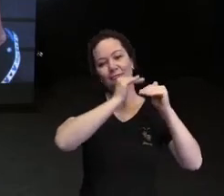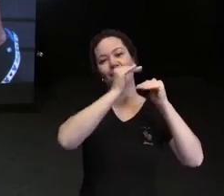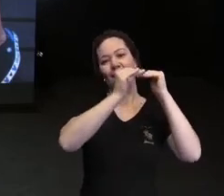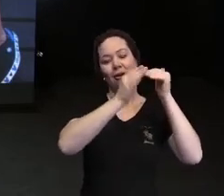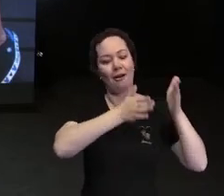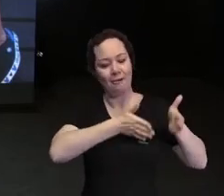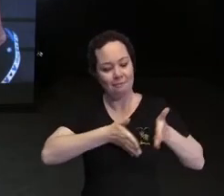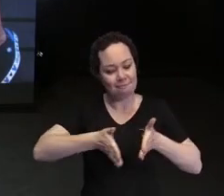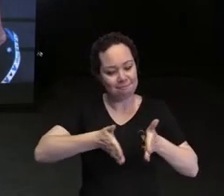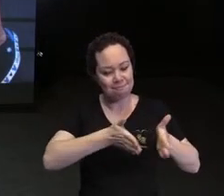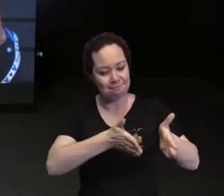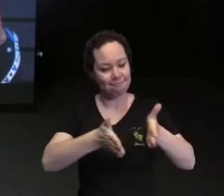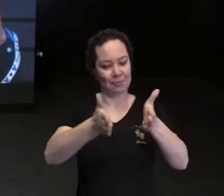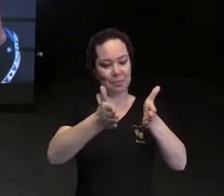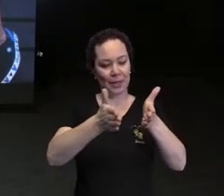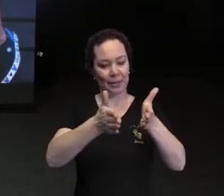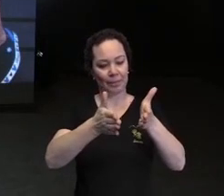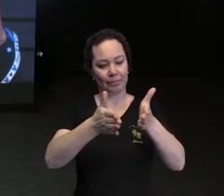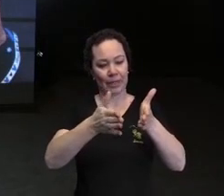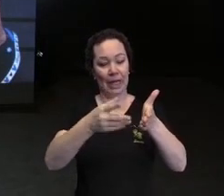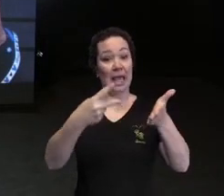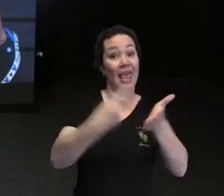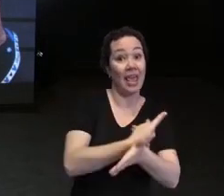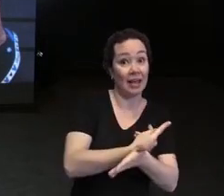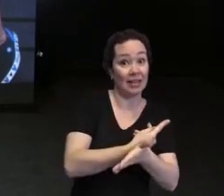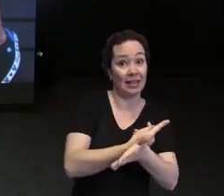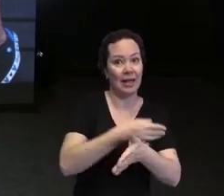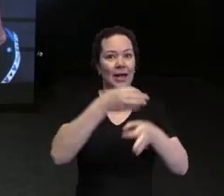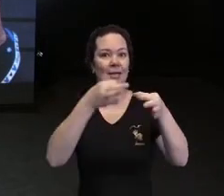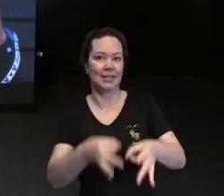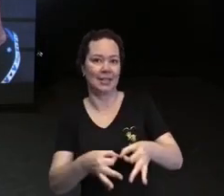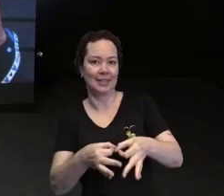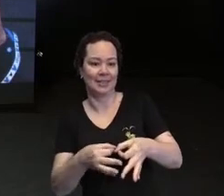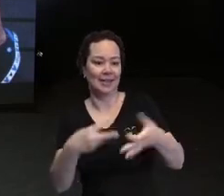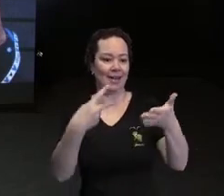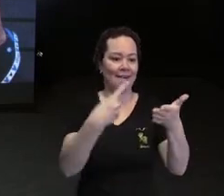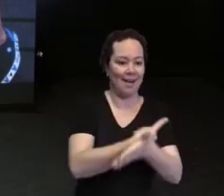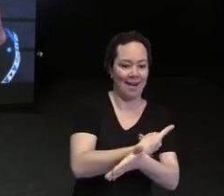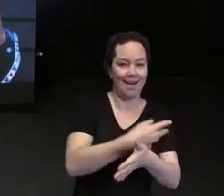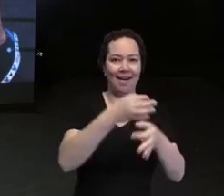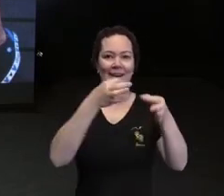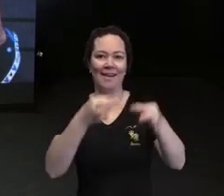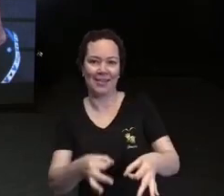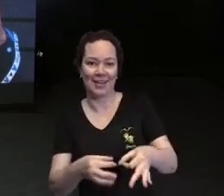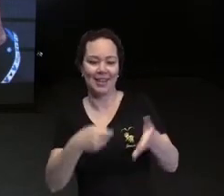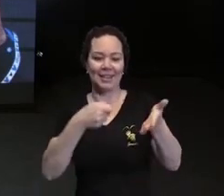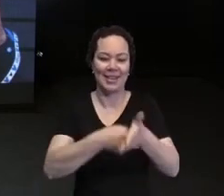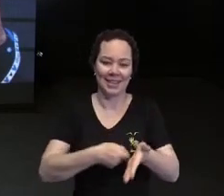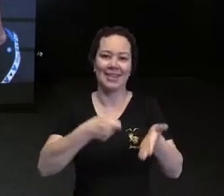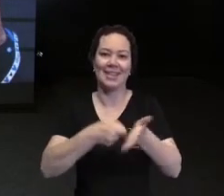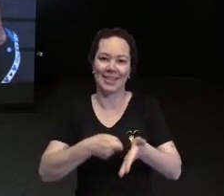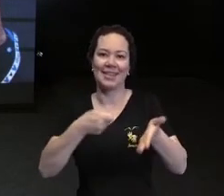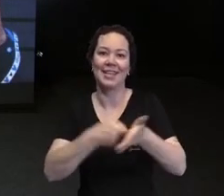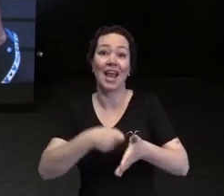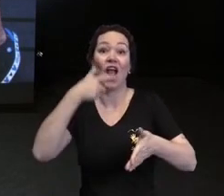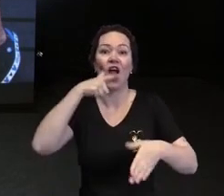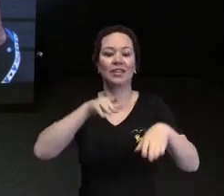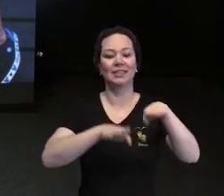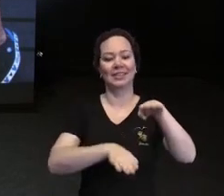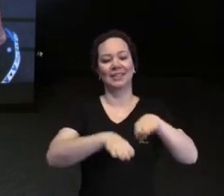entre erros e acertos a gente está sempre em busca de encontrar esse equilíbrio